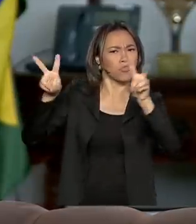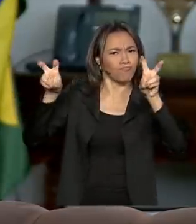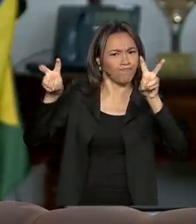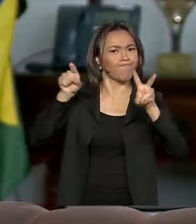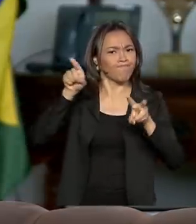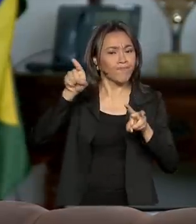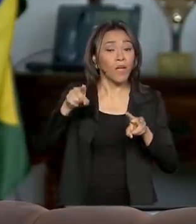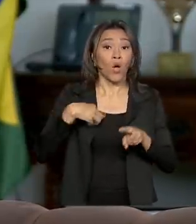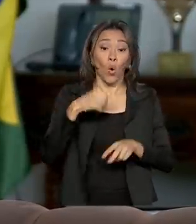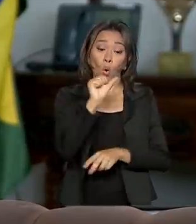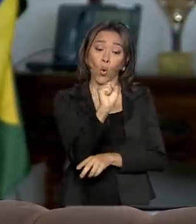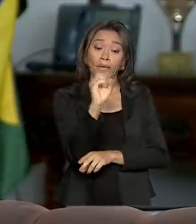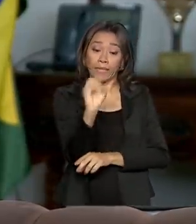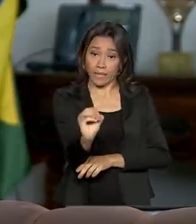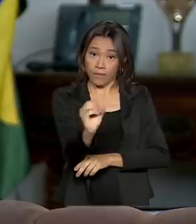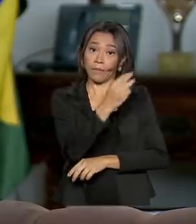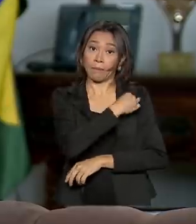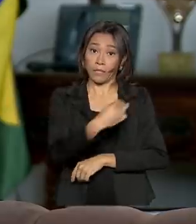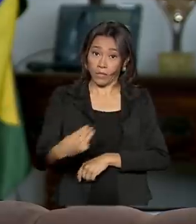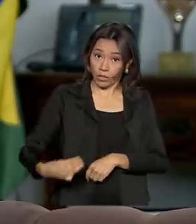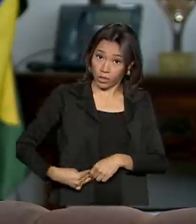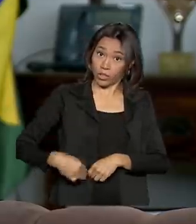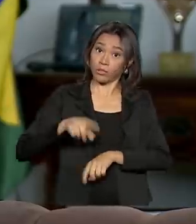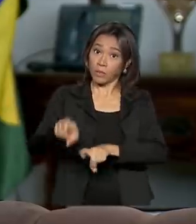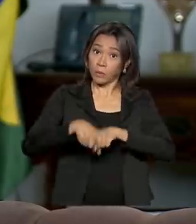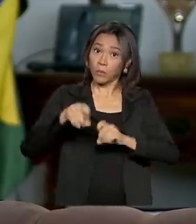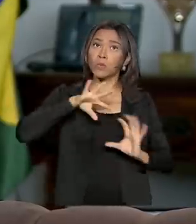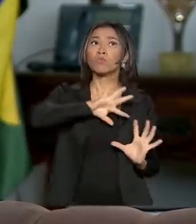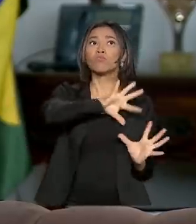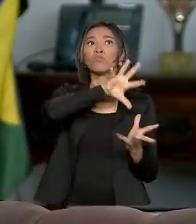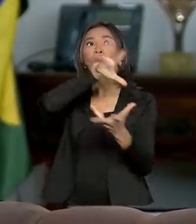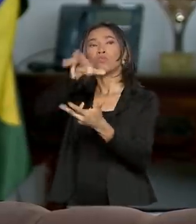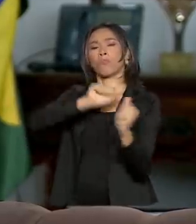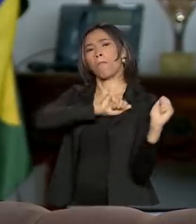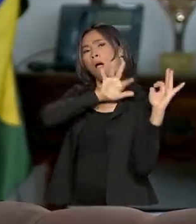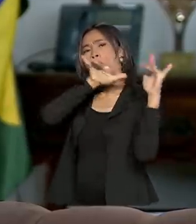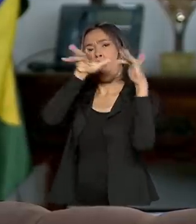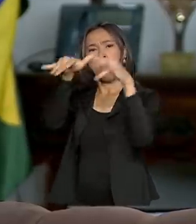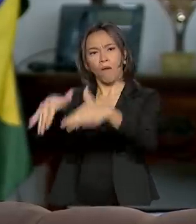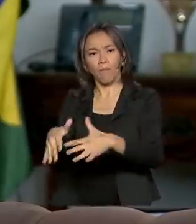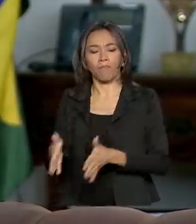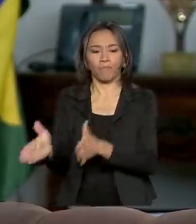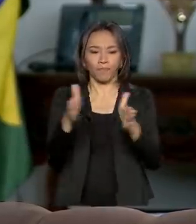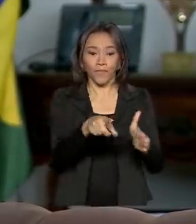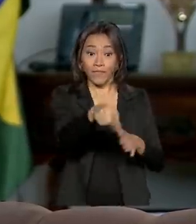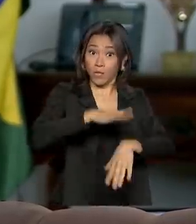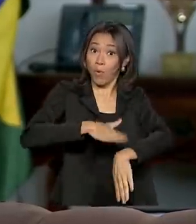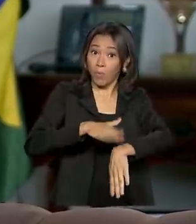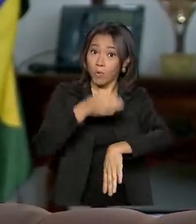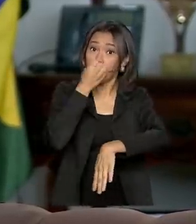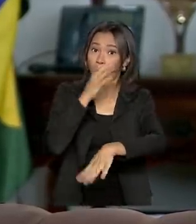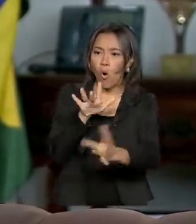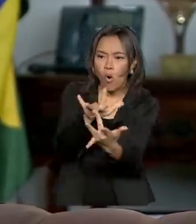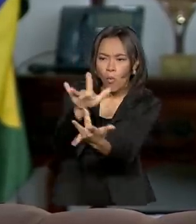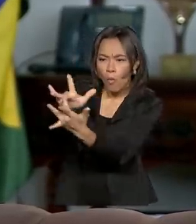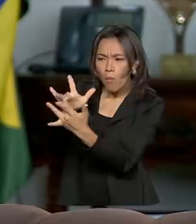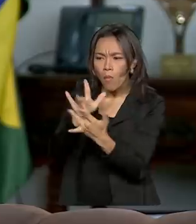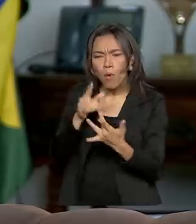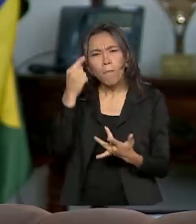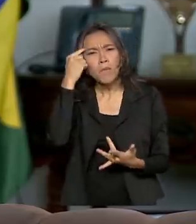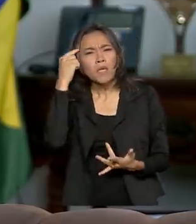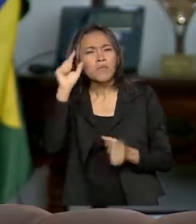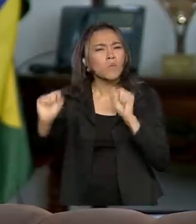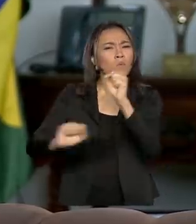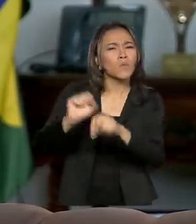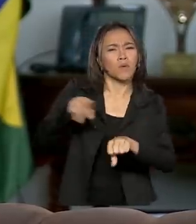80 ministros da agricultura de todo o mundo. Vai ser um momento muito bom de saber o que os outros países pensam, que eles